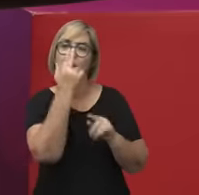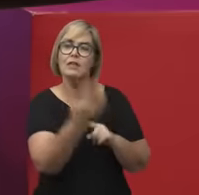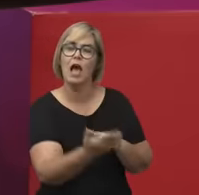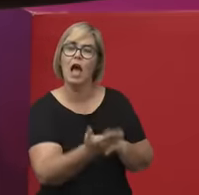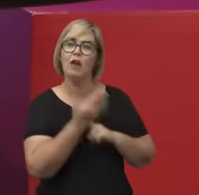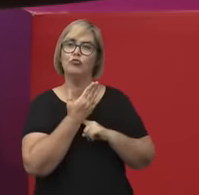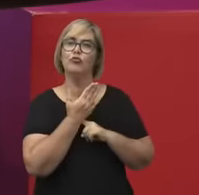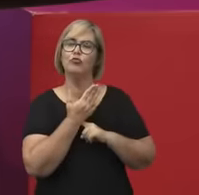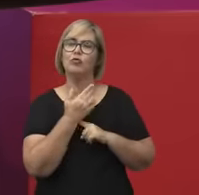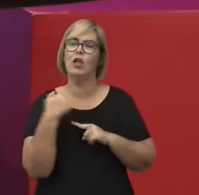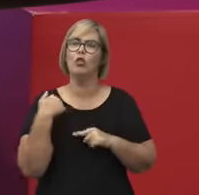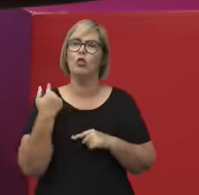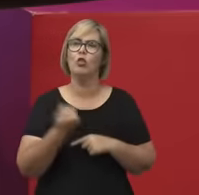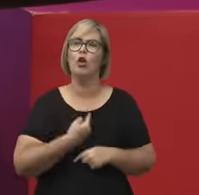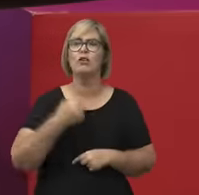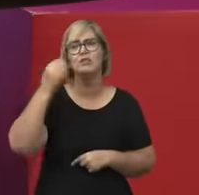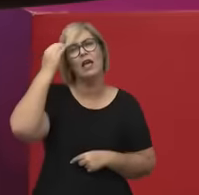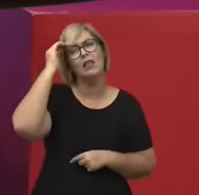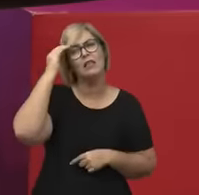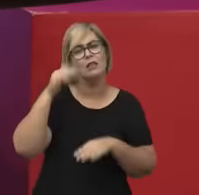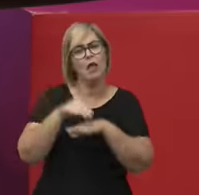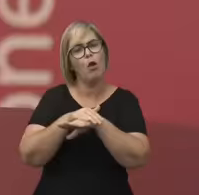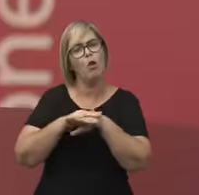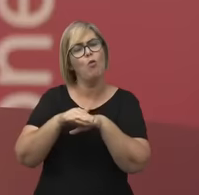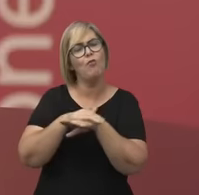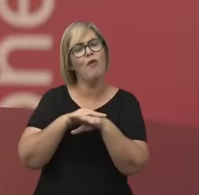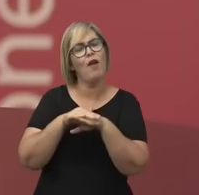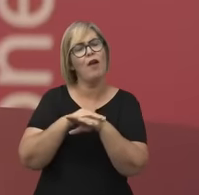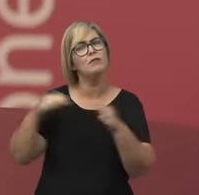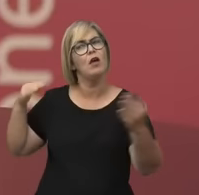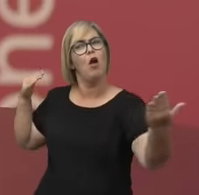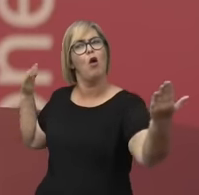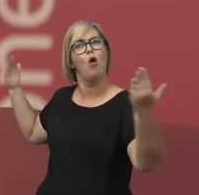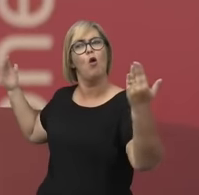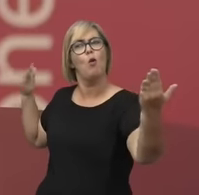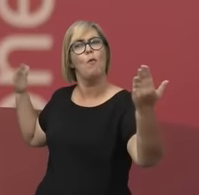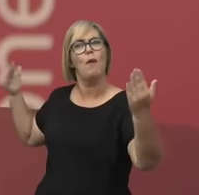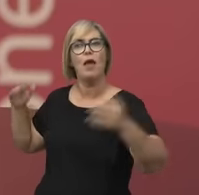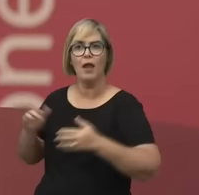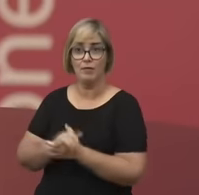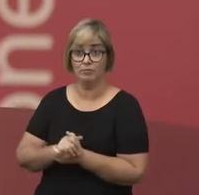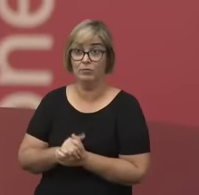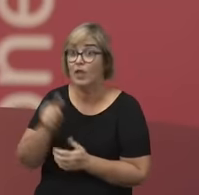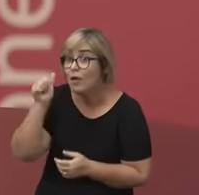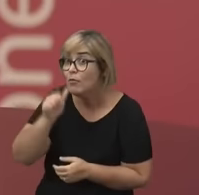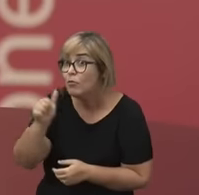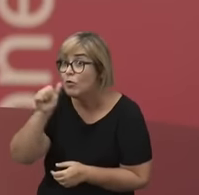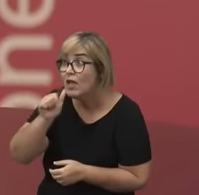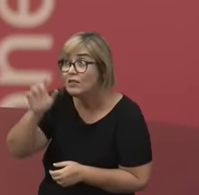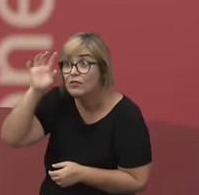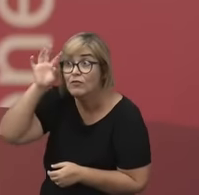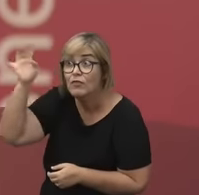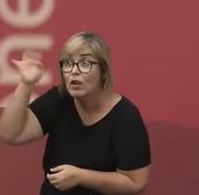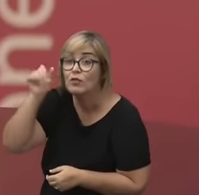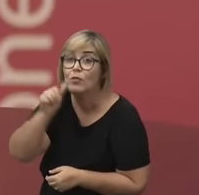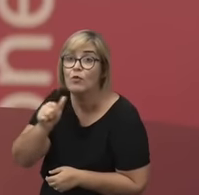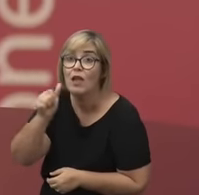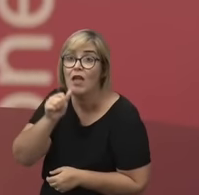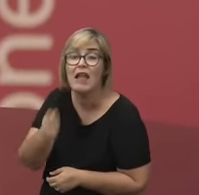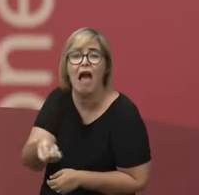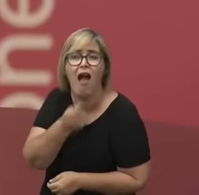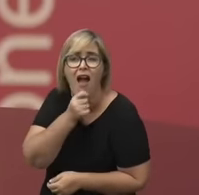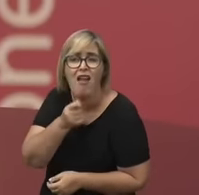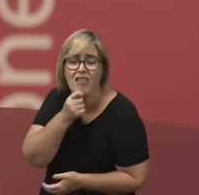pontes, a realizar conversas, porque, afinal de contas, essas obras de mulheres filósofas estão em processo de ser estudadas.